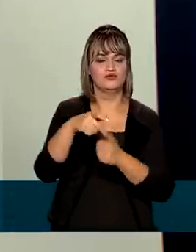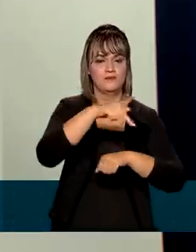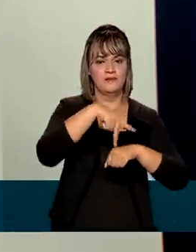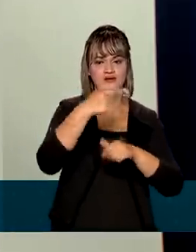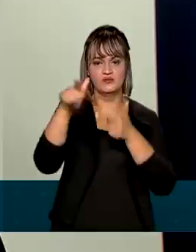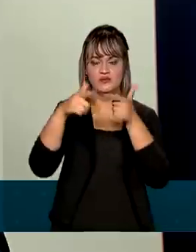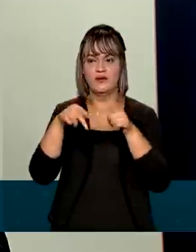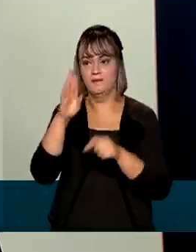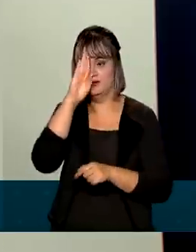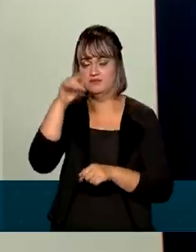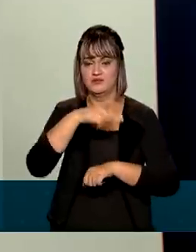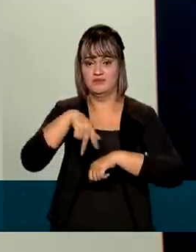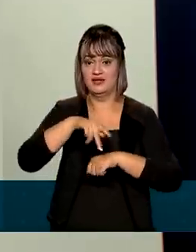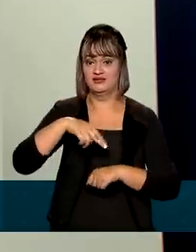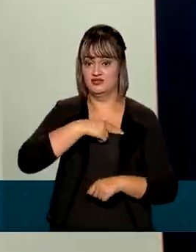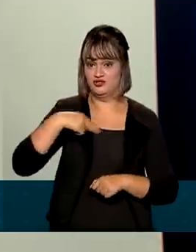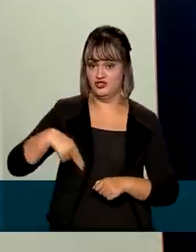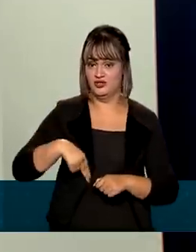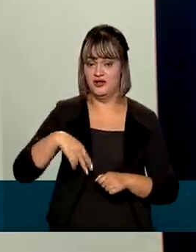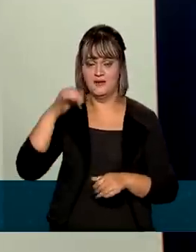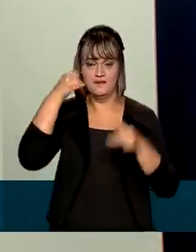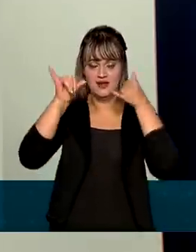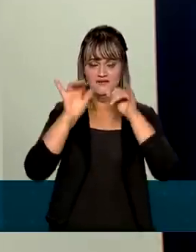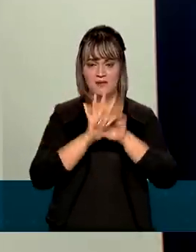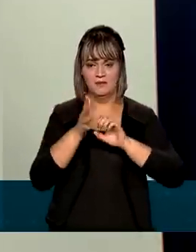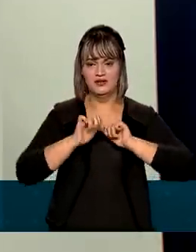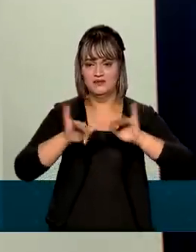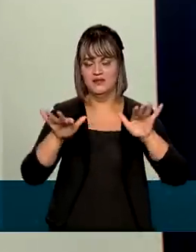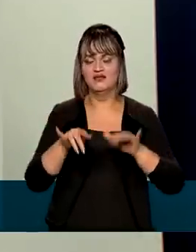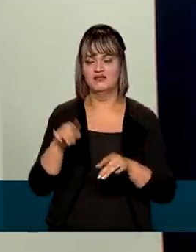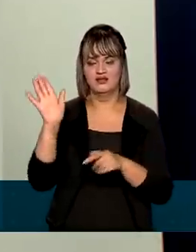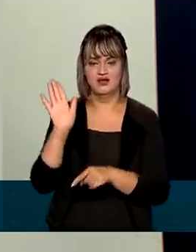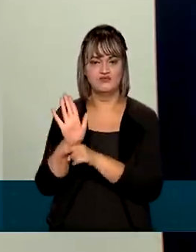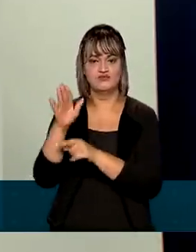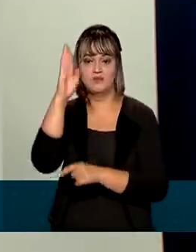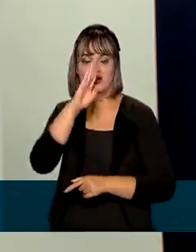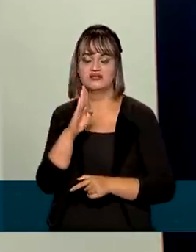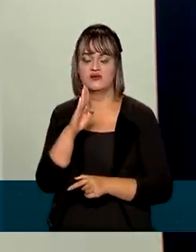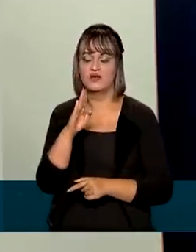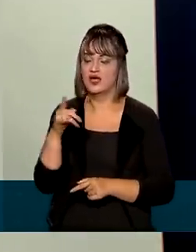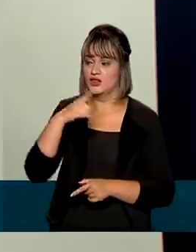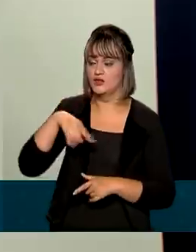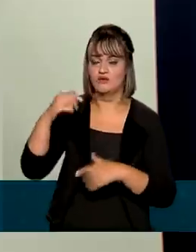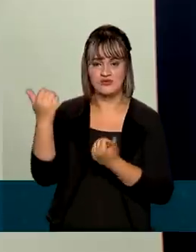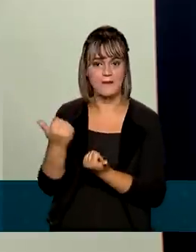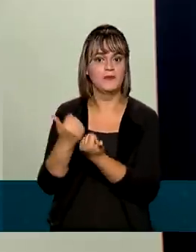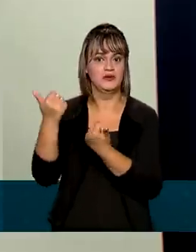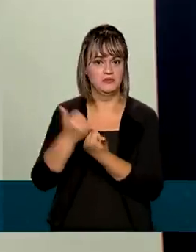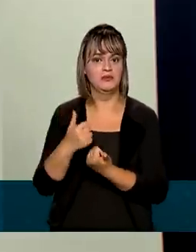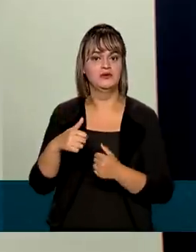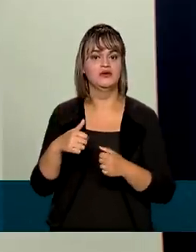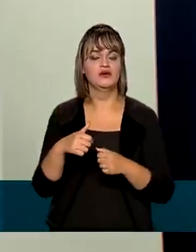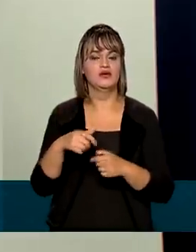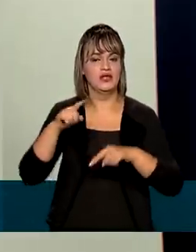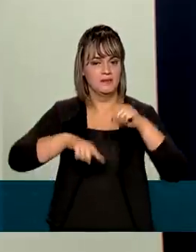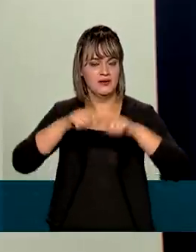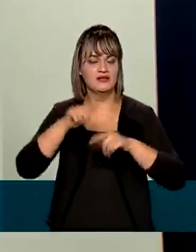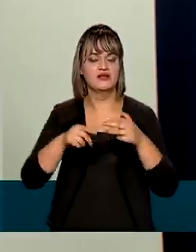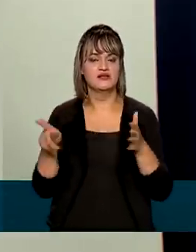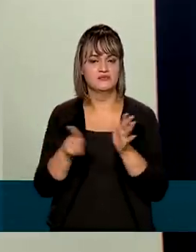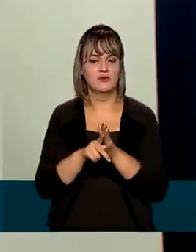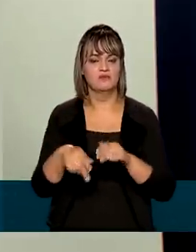em particular da China, no combate à pandemia, inclusive no caso brasileiro, onde nós nos apoiamos fortemente em insumos